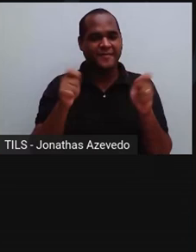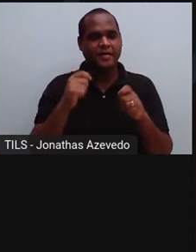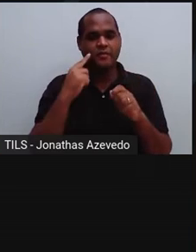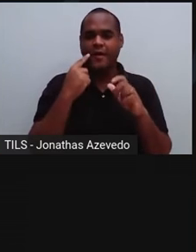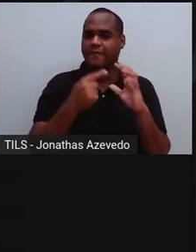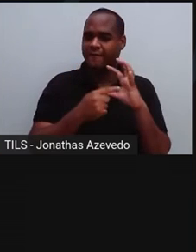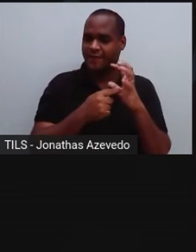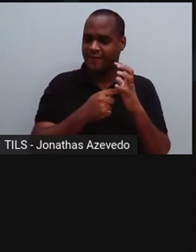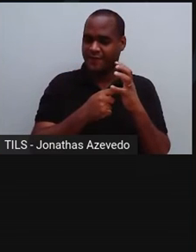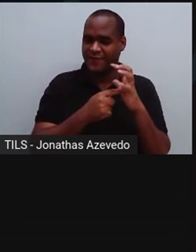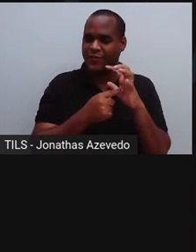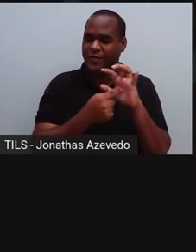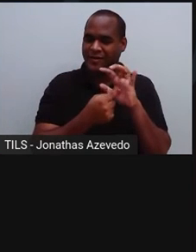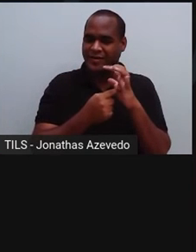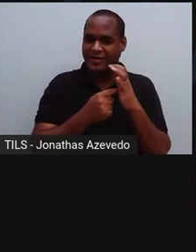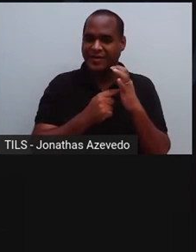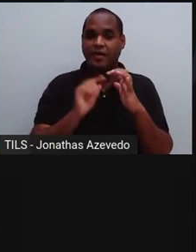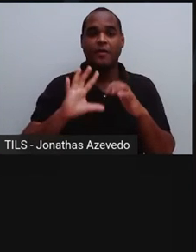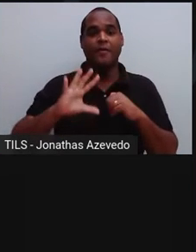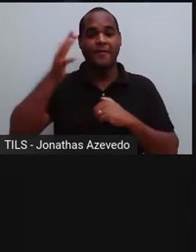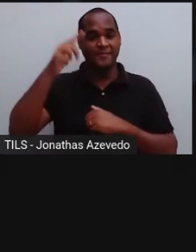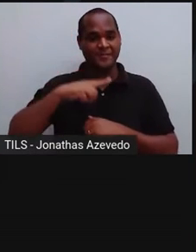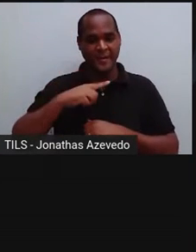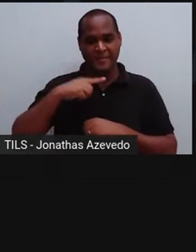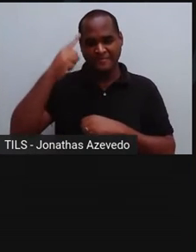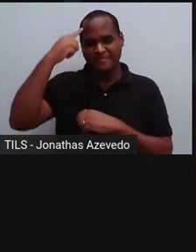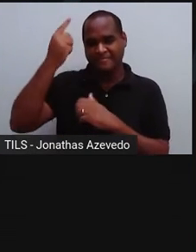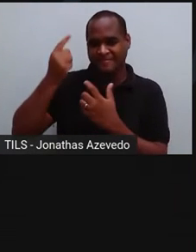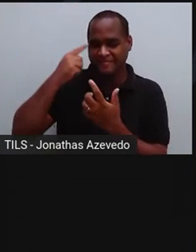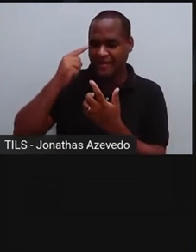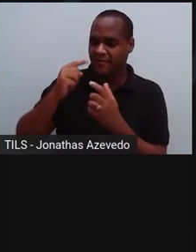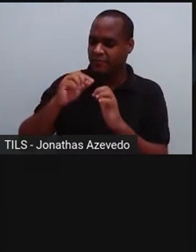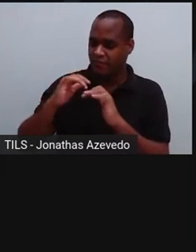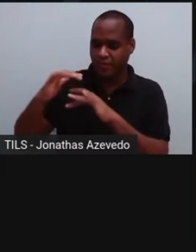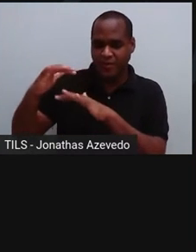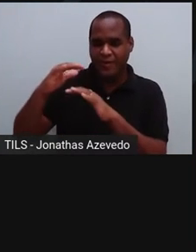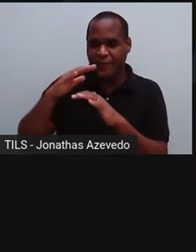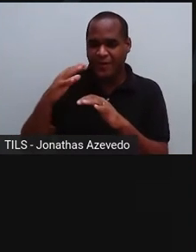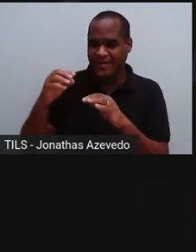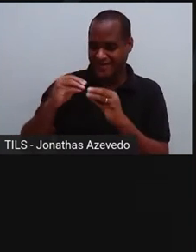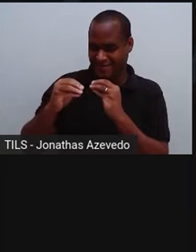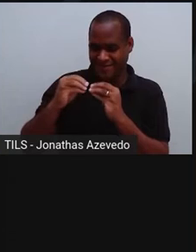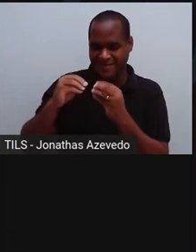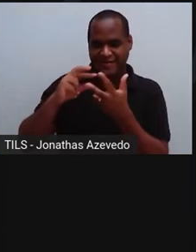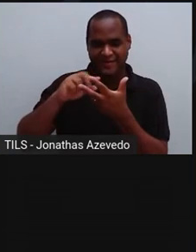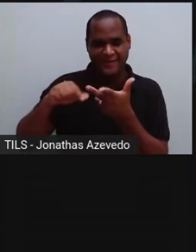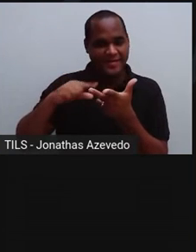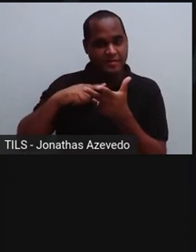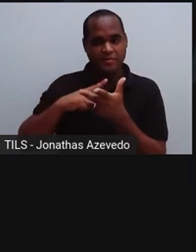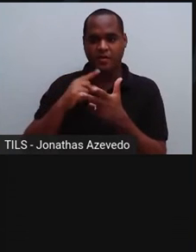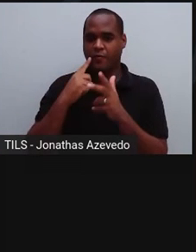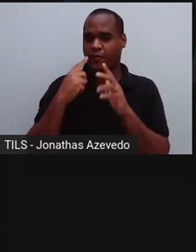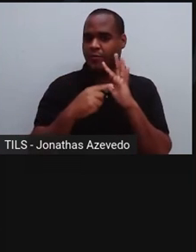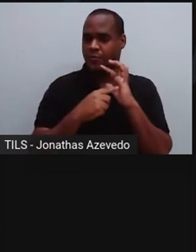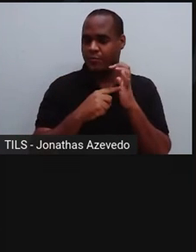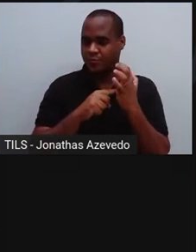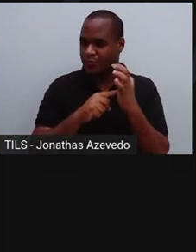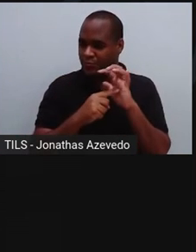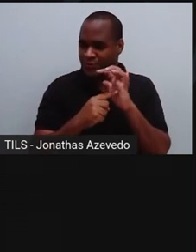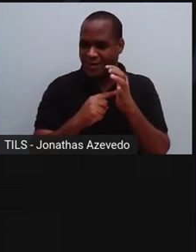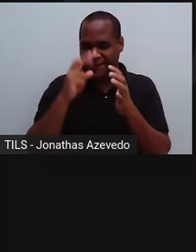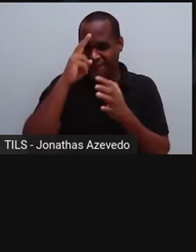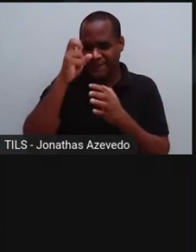acontece quando um material mais denso é separado do menos denso através da corrente de ar. É um método de